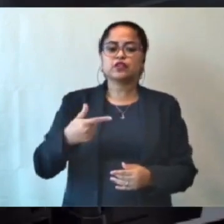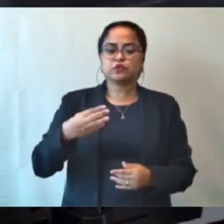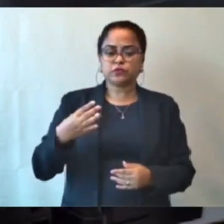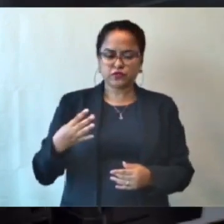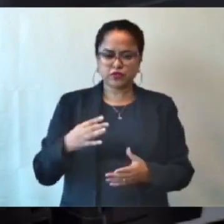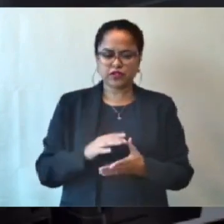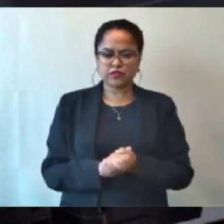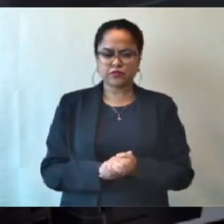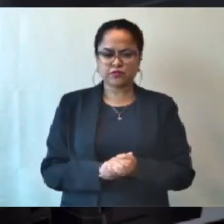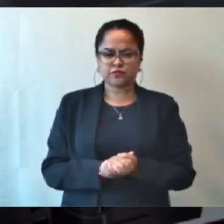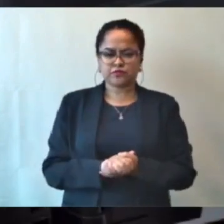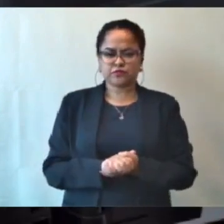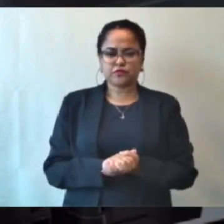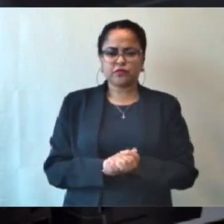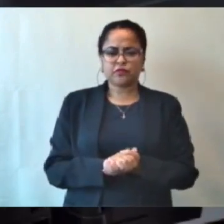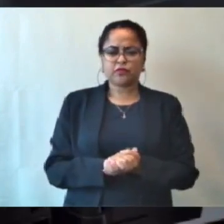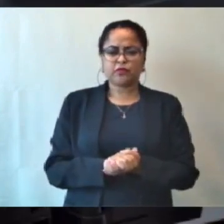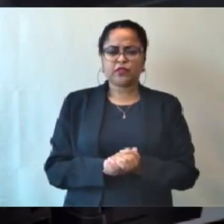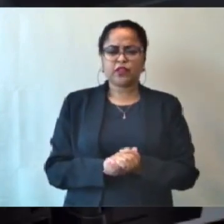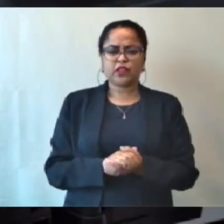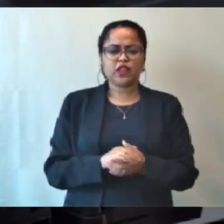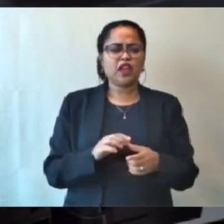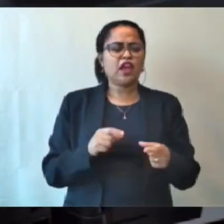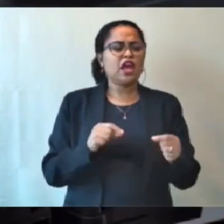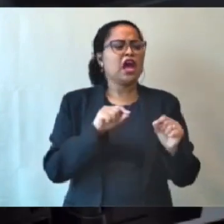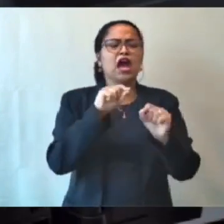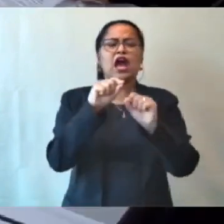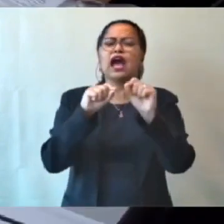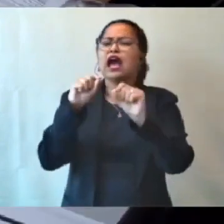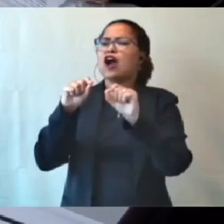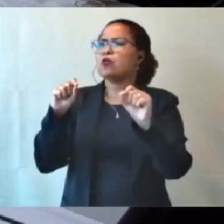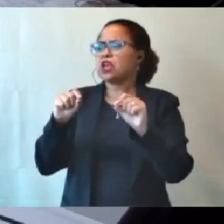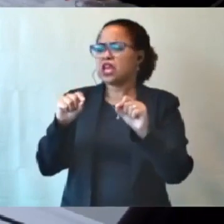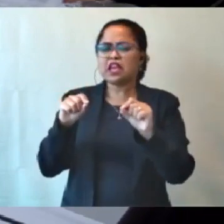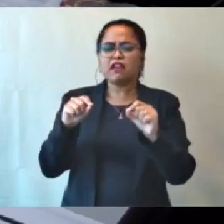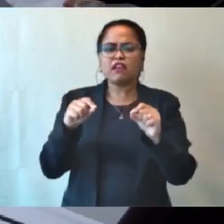Algum outro vereador deseja se manifestar? A pauta foi encerrada aqui.